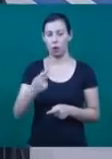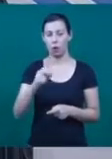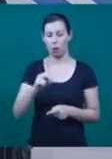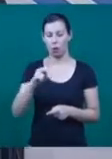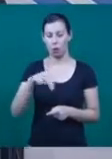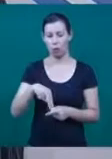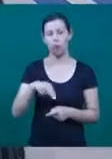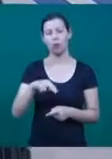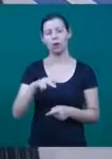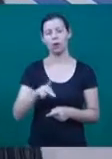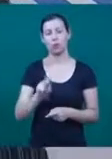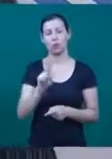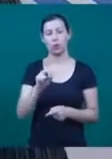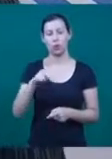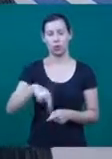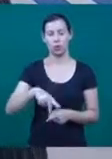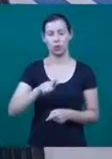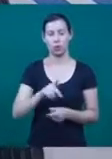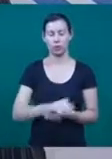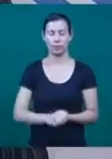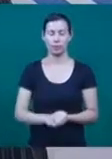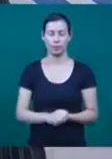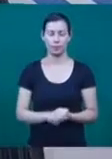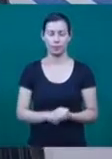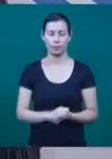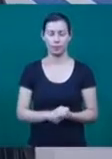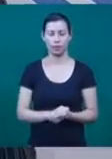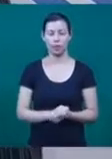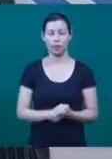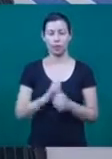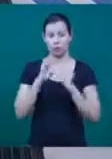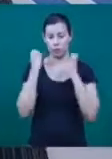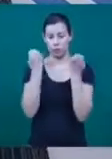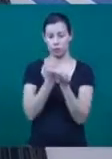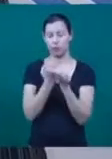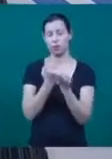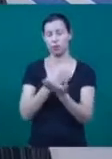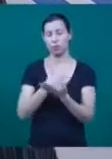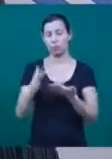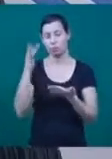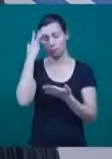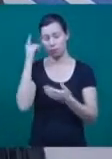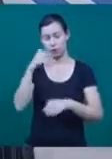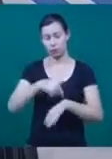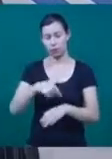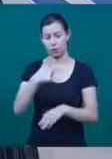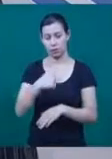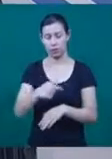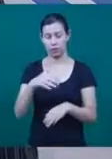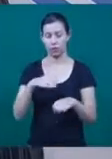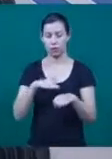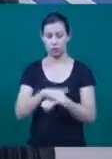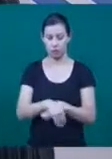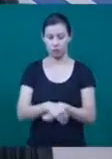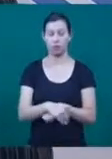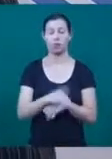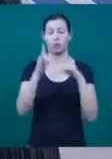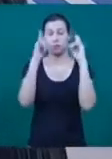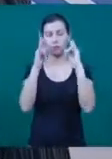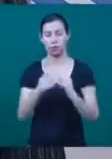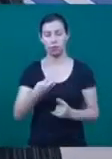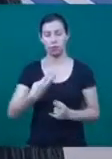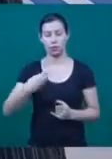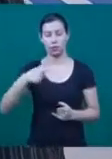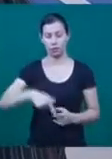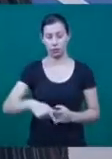o evento acontece amanhã, a partir das 7 da noite, aqui no Campo Santa Mônica, da UFO Nofiteatro, do Bloco 3Q. Quem traz